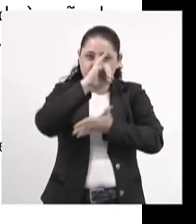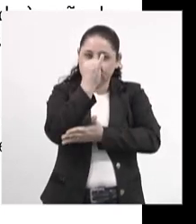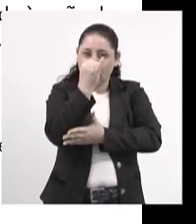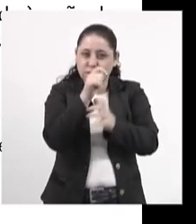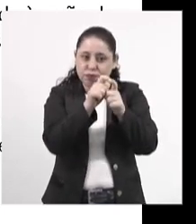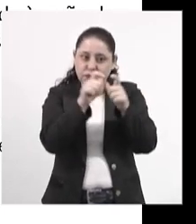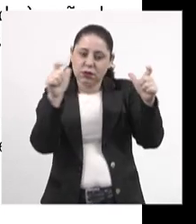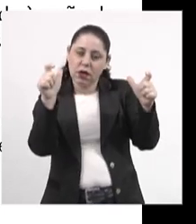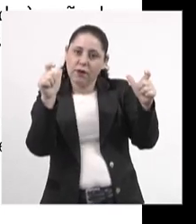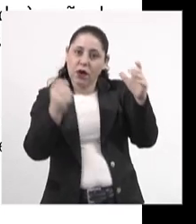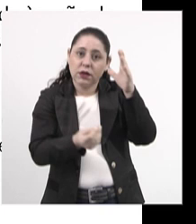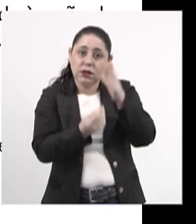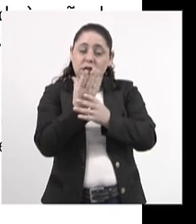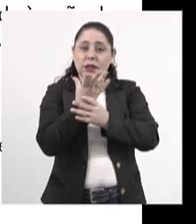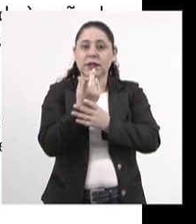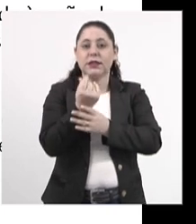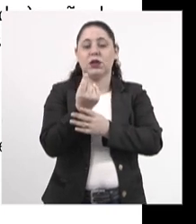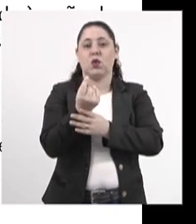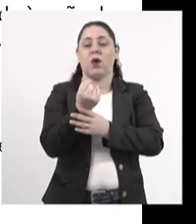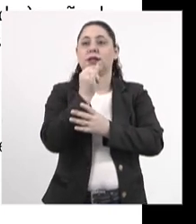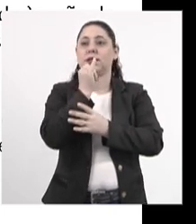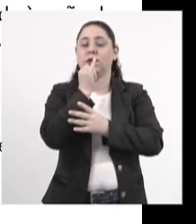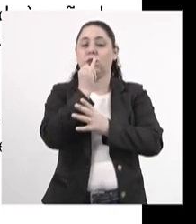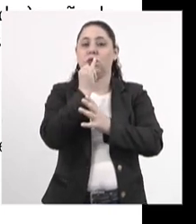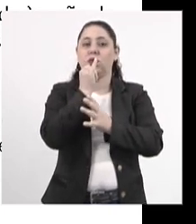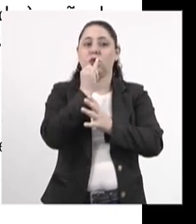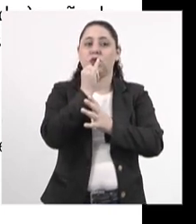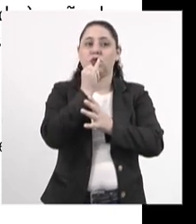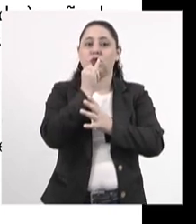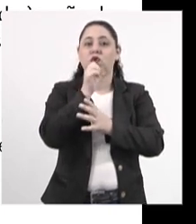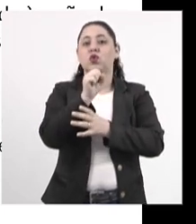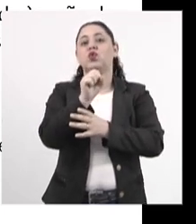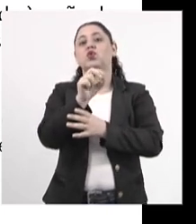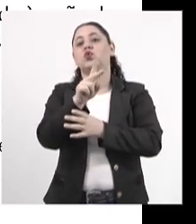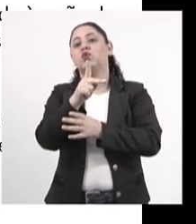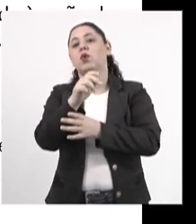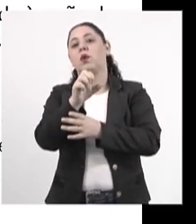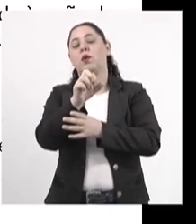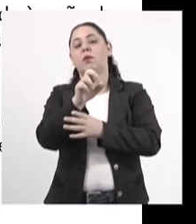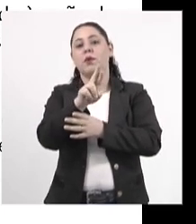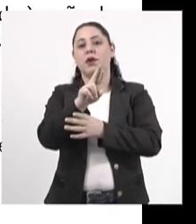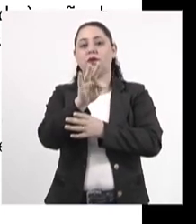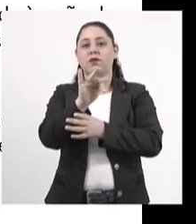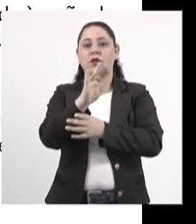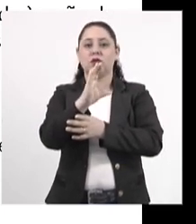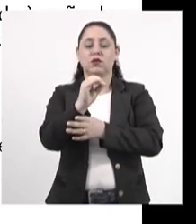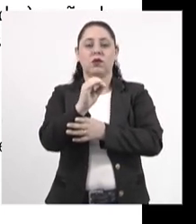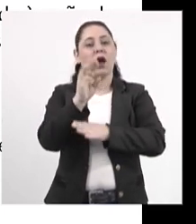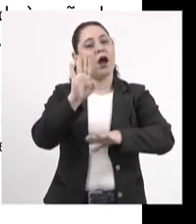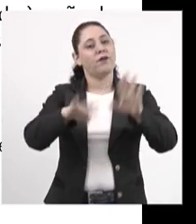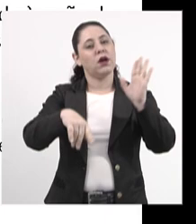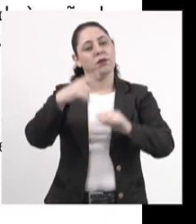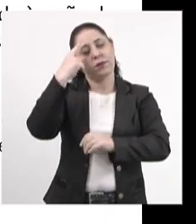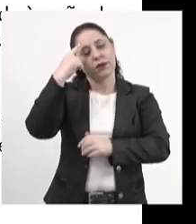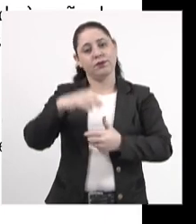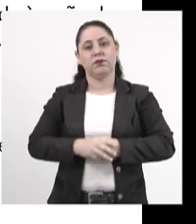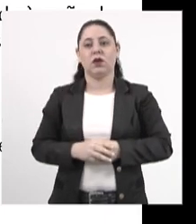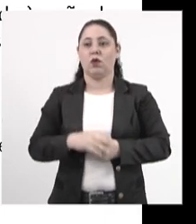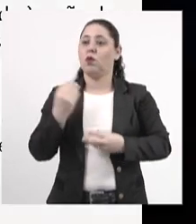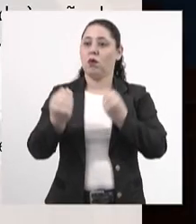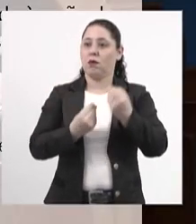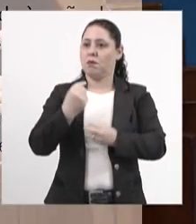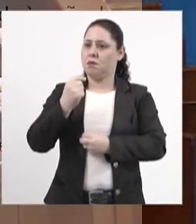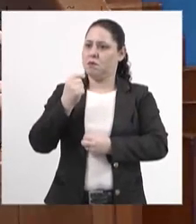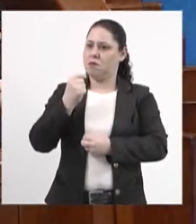grande que eles estão criando uma espécie de super receita. É um super fisco. Se a gente achava, às vezes, como contribuinte